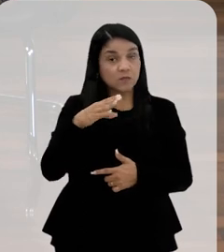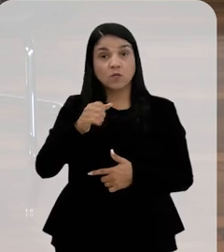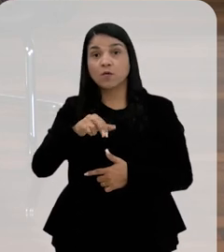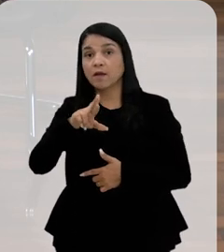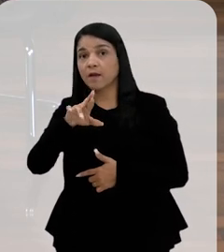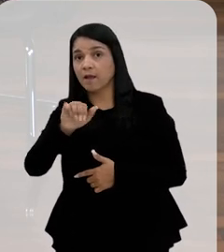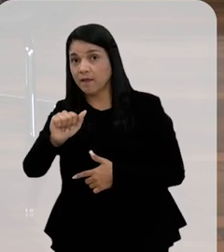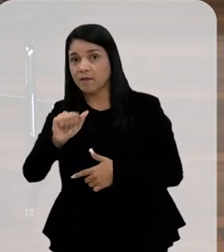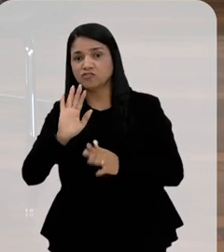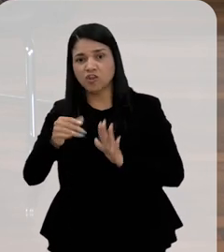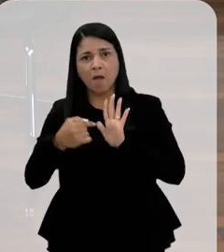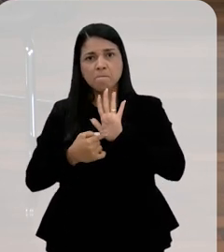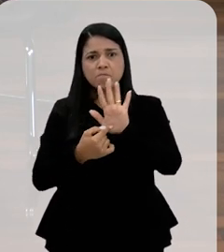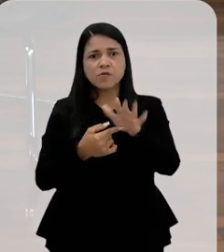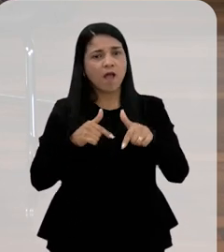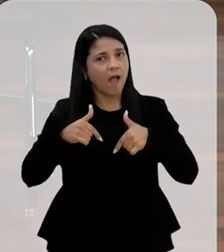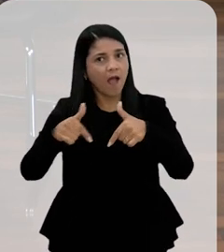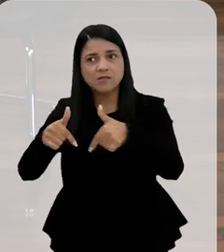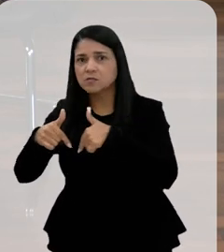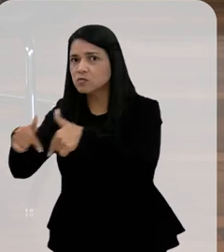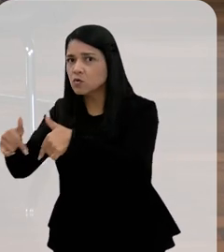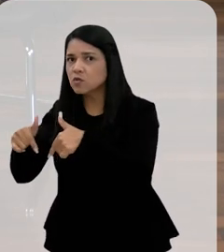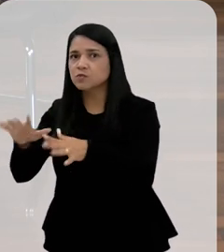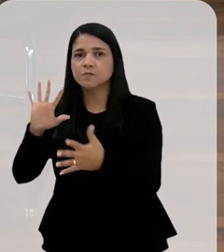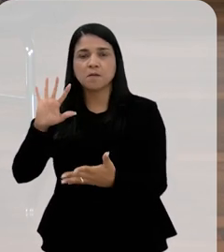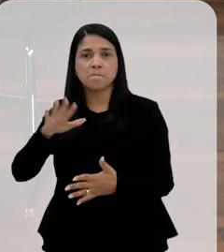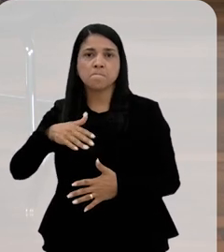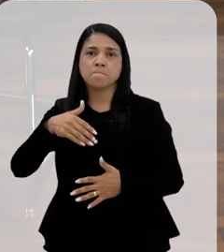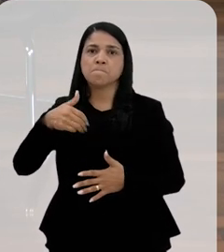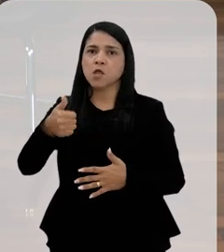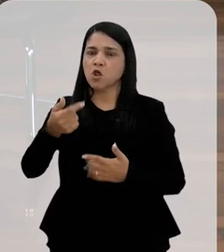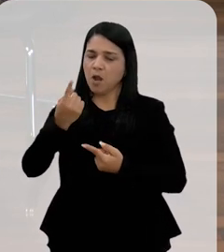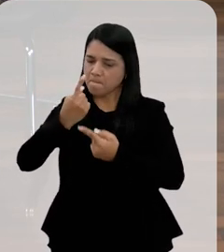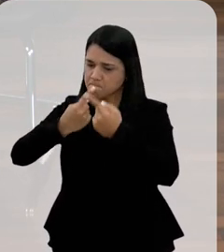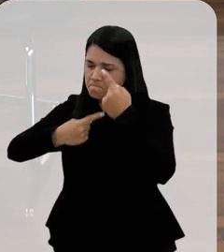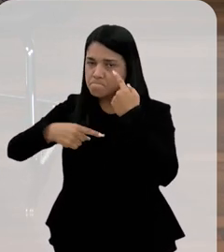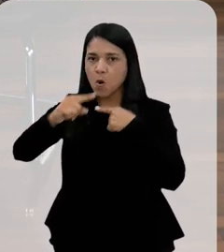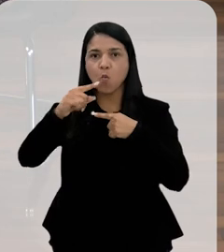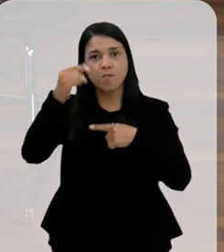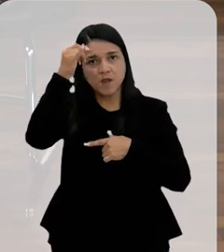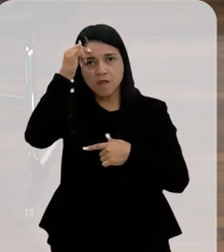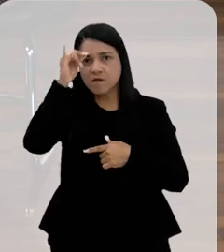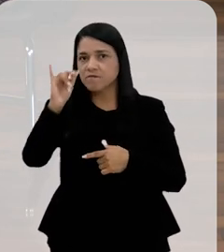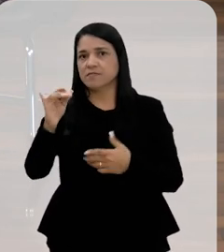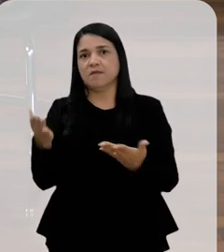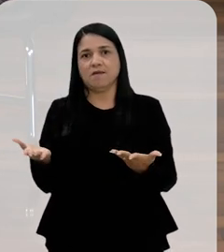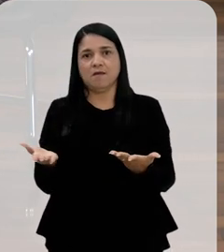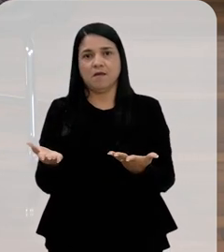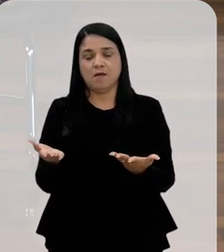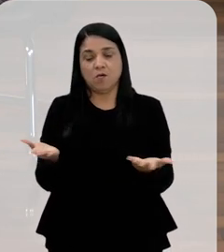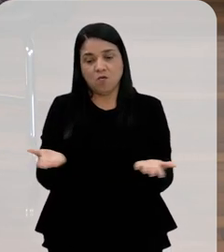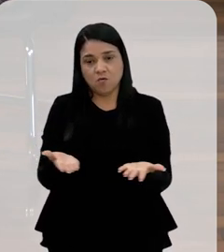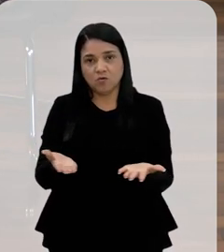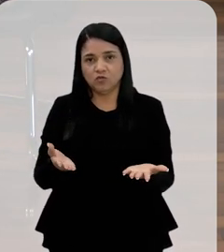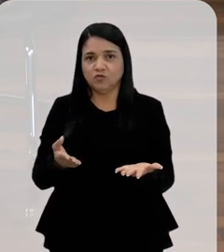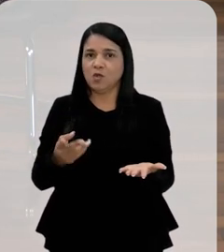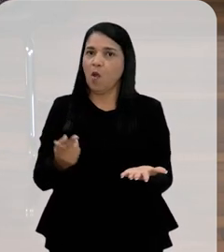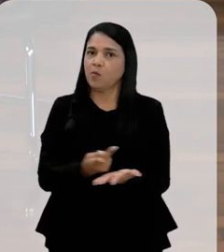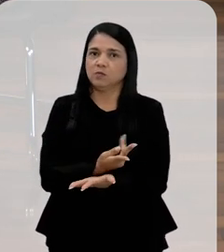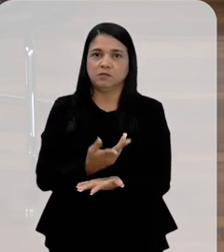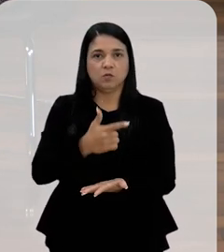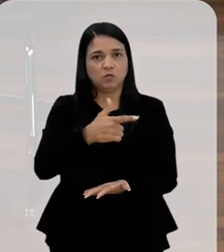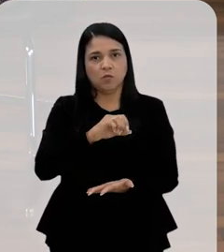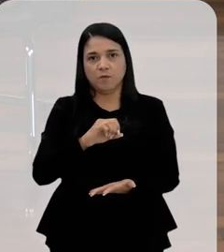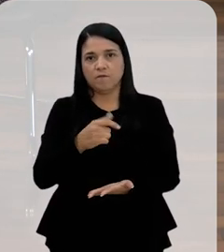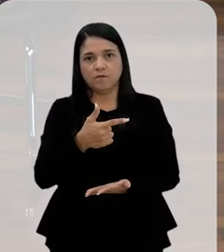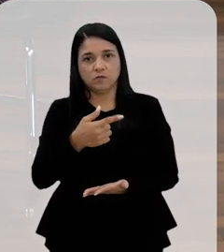medidas e ações para superar esses eventos, para poder prevenir o que hoje nós estamos vivendo.